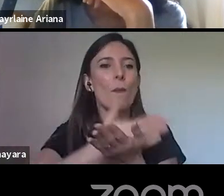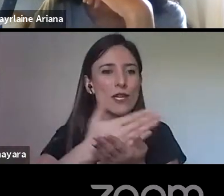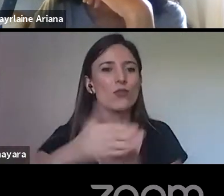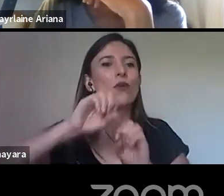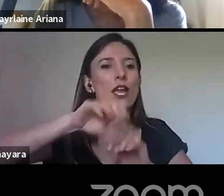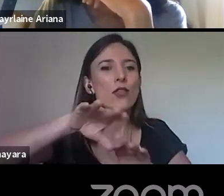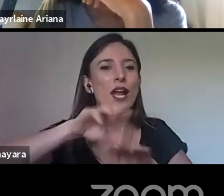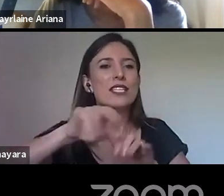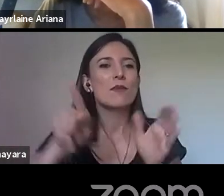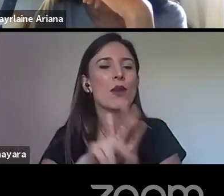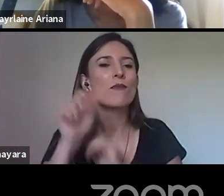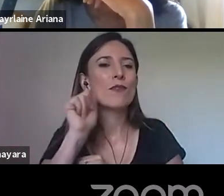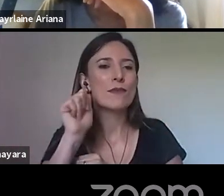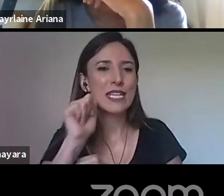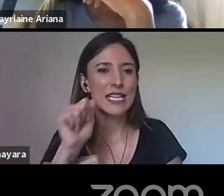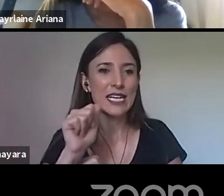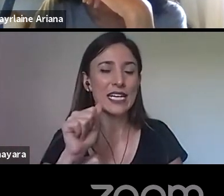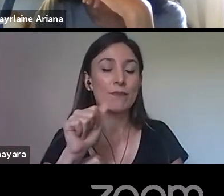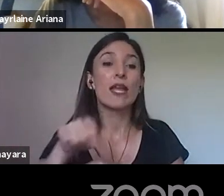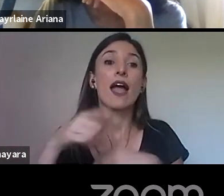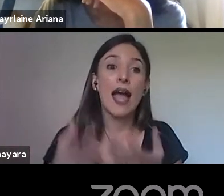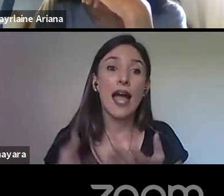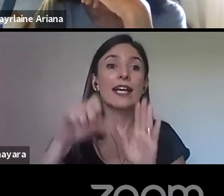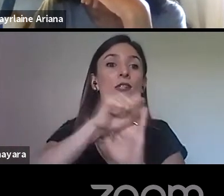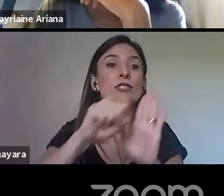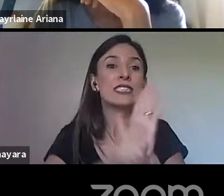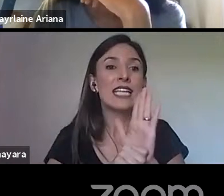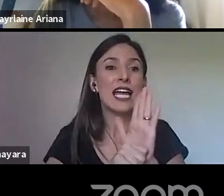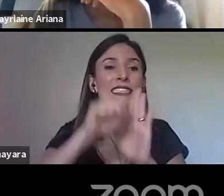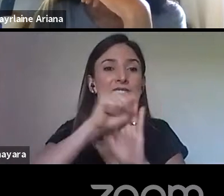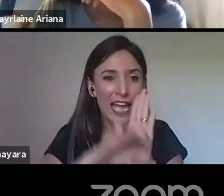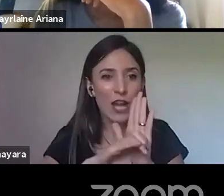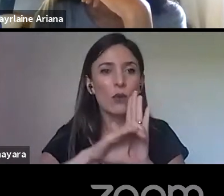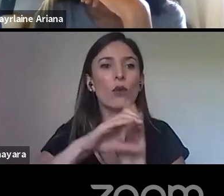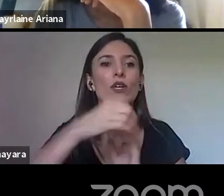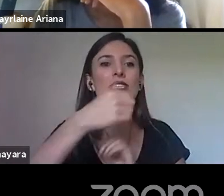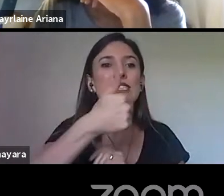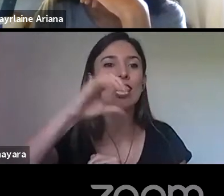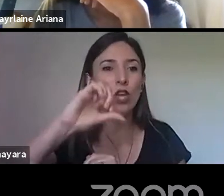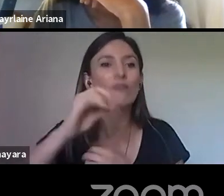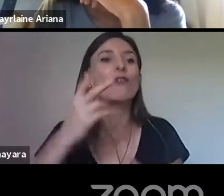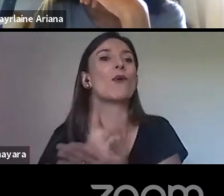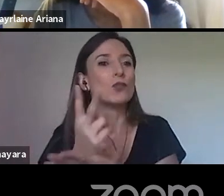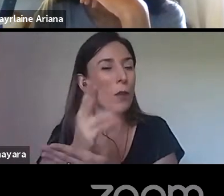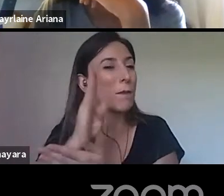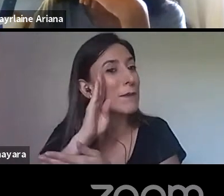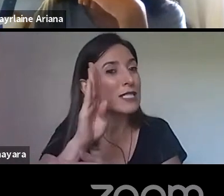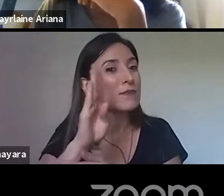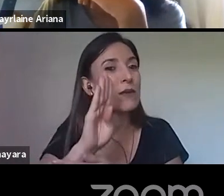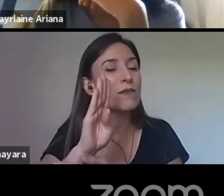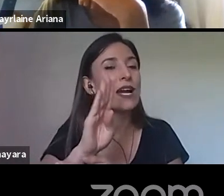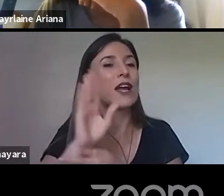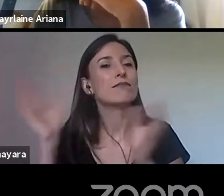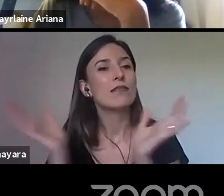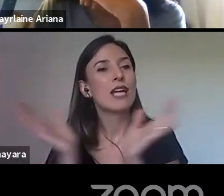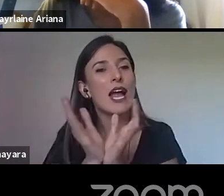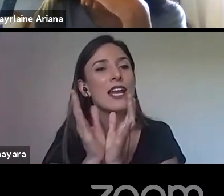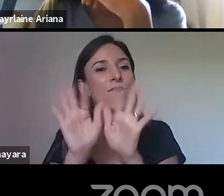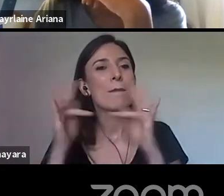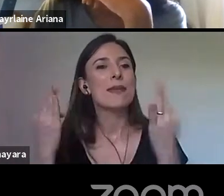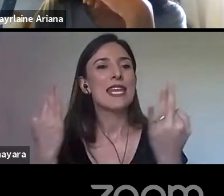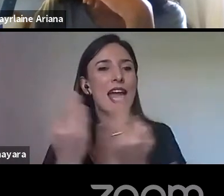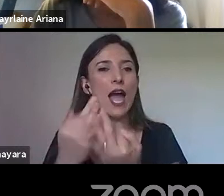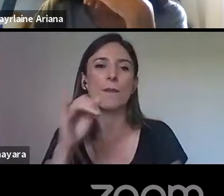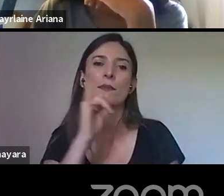continuidade forte no século XIX, né? Principalmente nos ambientes familiares, né? Por parte das mães,